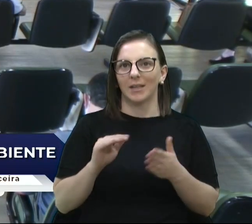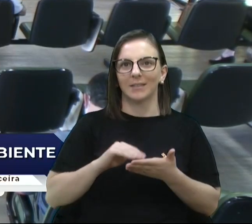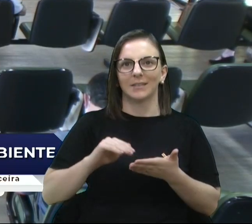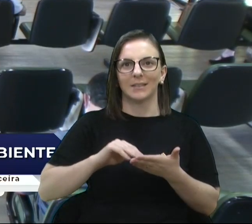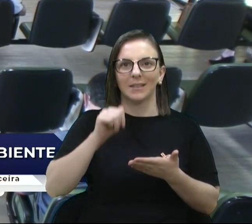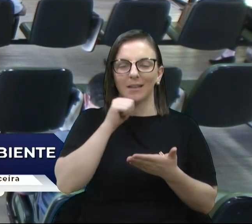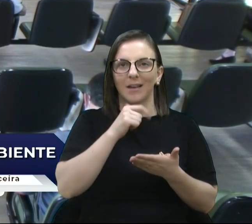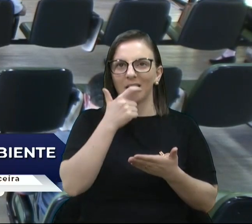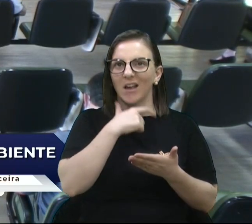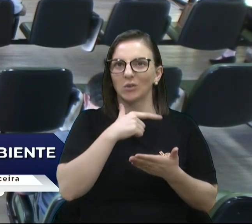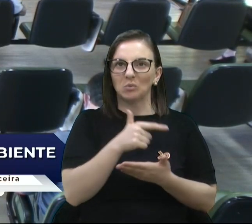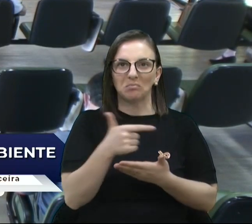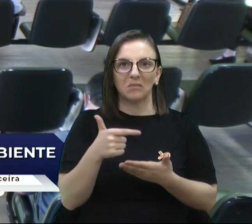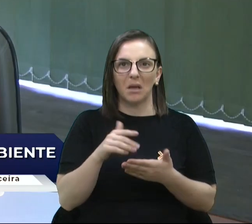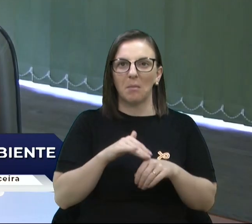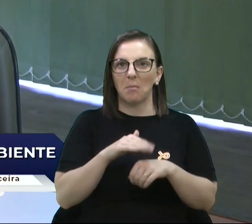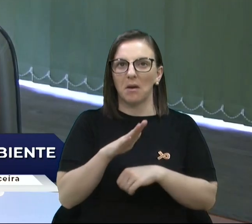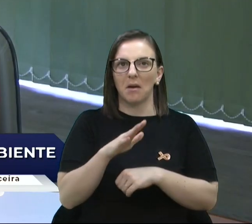questionamento.